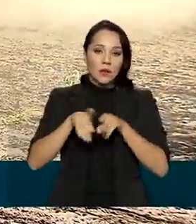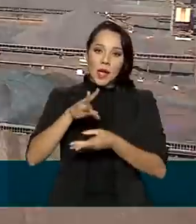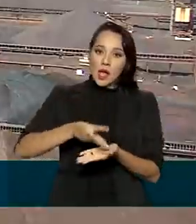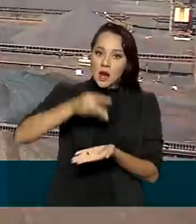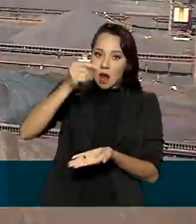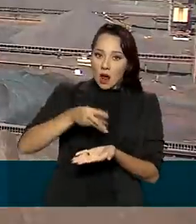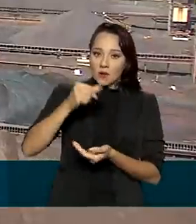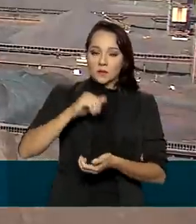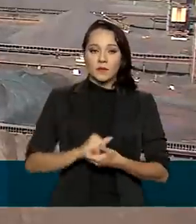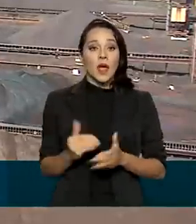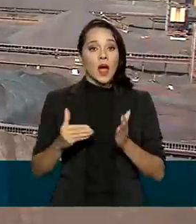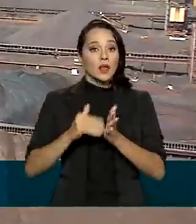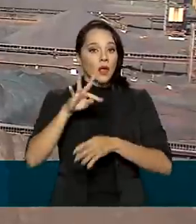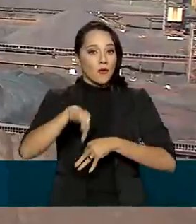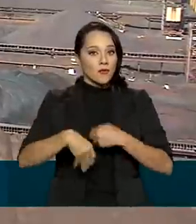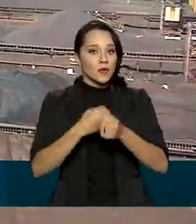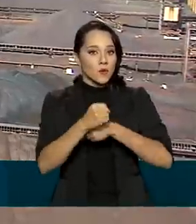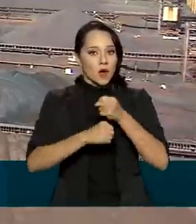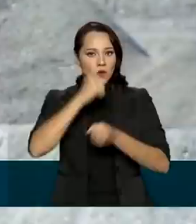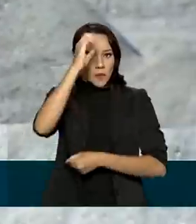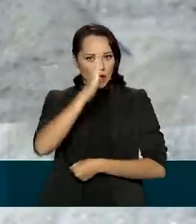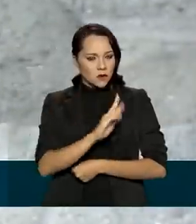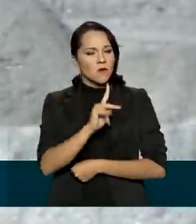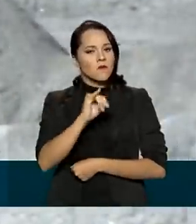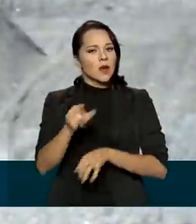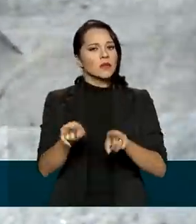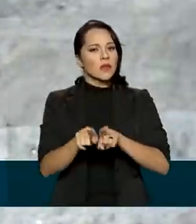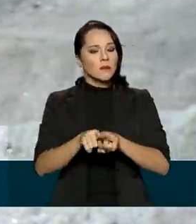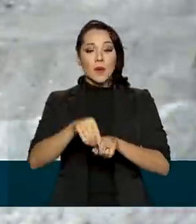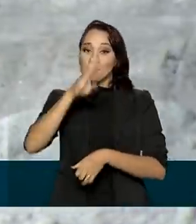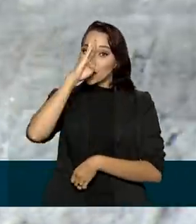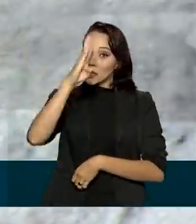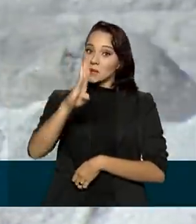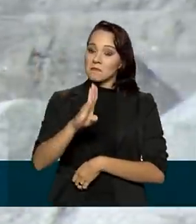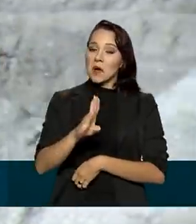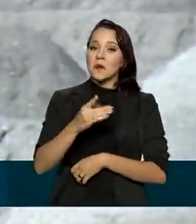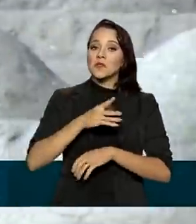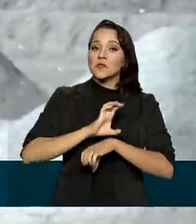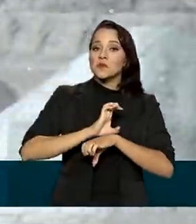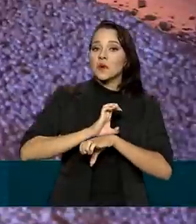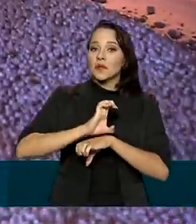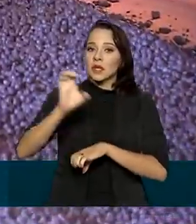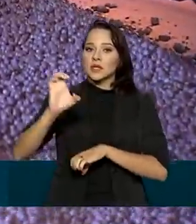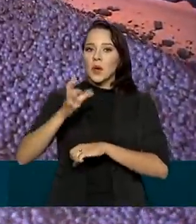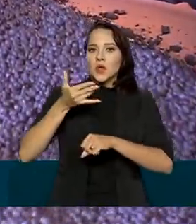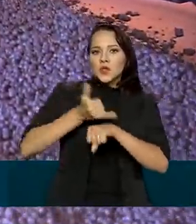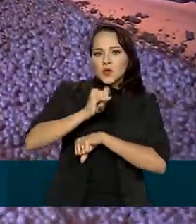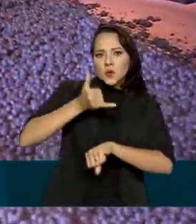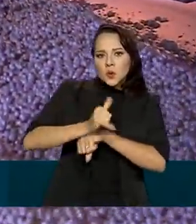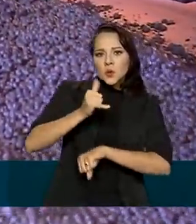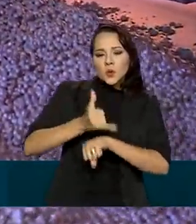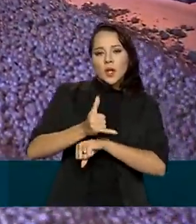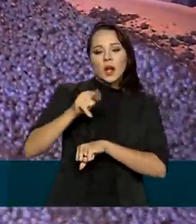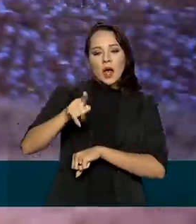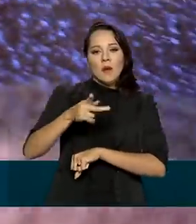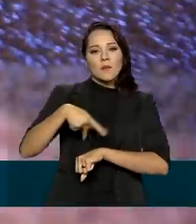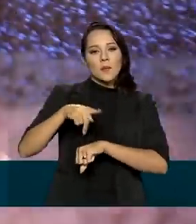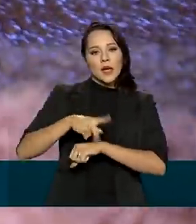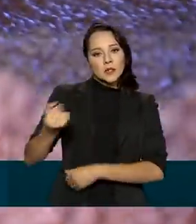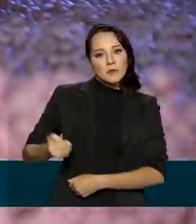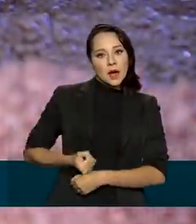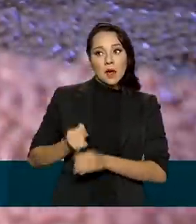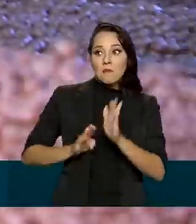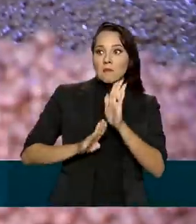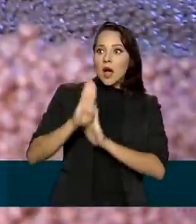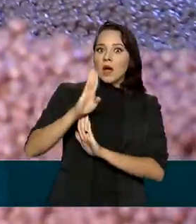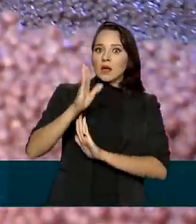grãos. Até o fim deste ano, o Brasil deve se tornar também a principal fonte de exportações de minério de ferro para o Bahrein, superando a